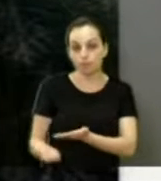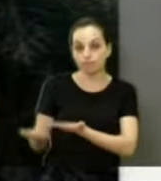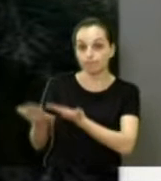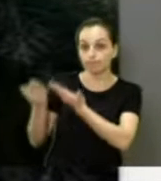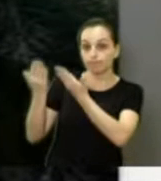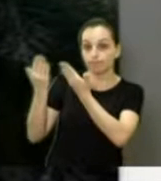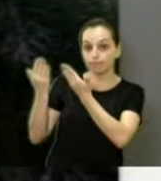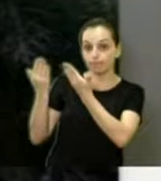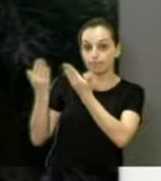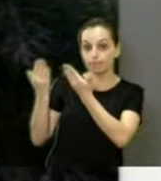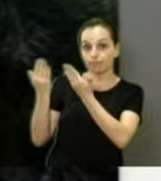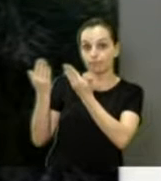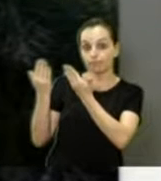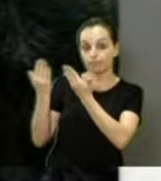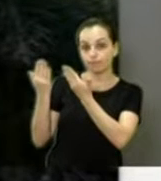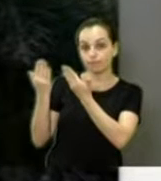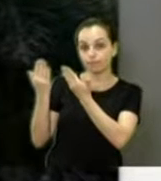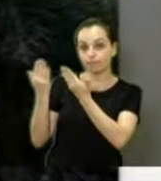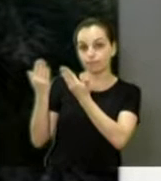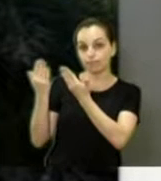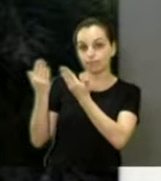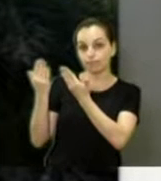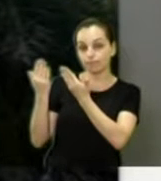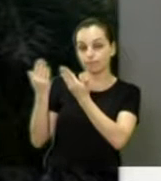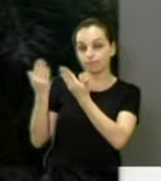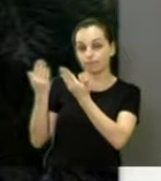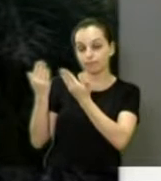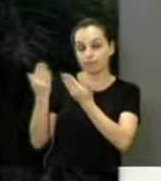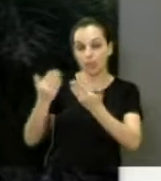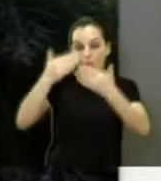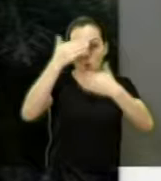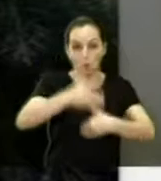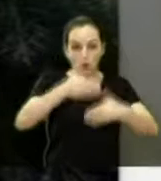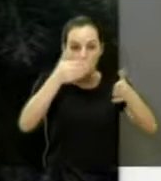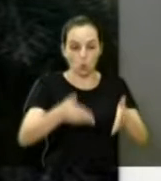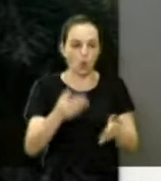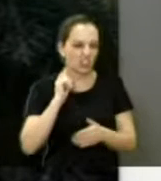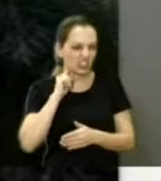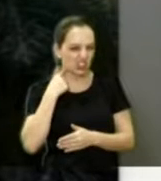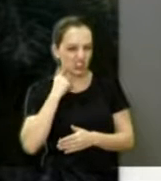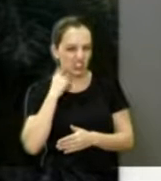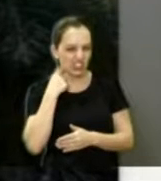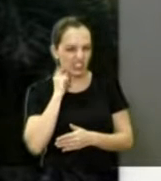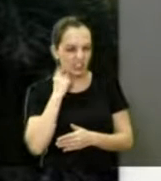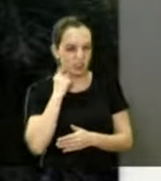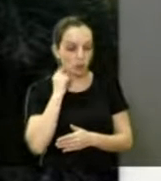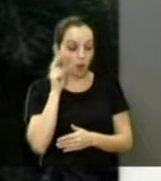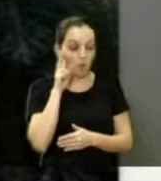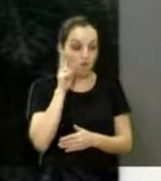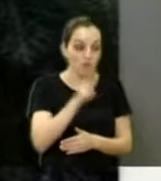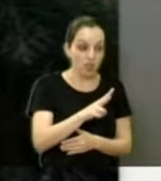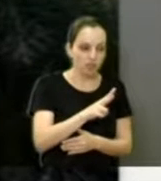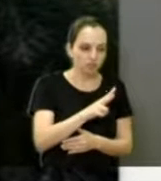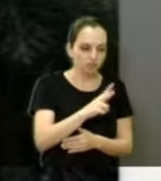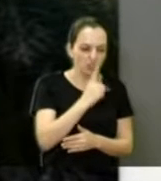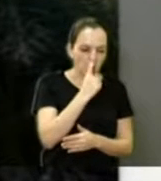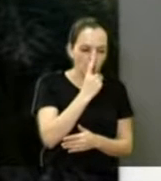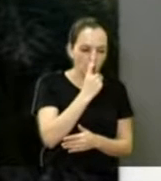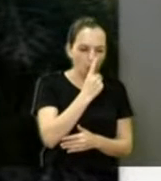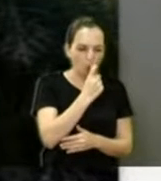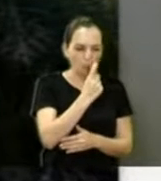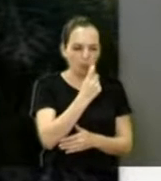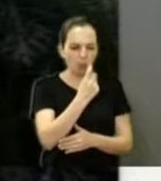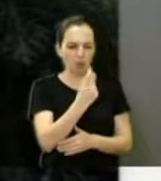metros. A carniça dessa lixeira. Eu fui sábado, 7 horas da noite. E hoje eu